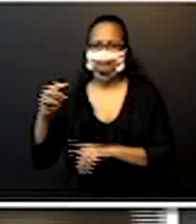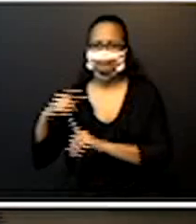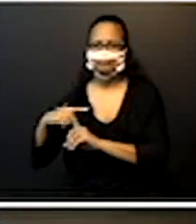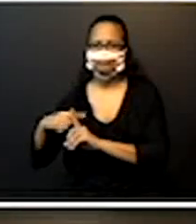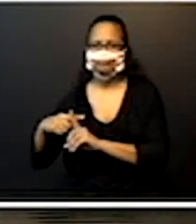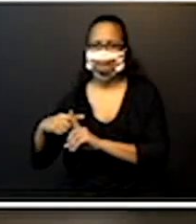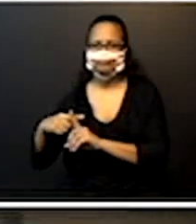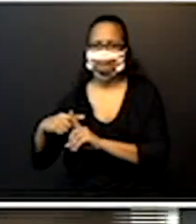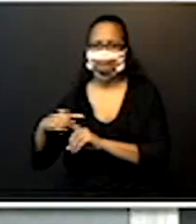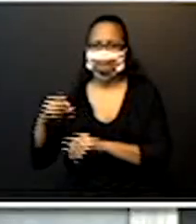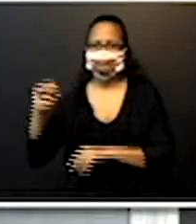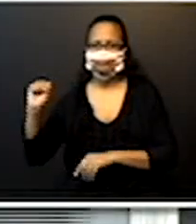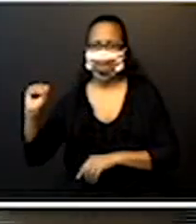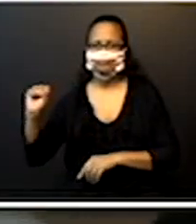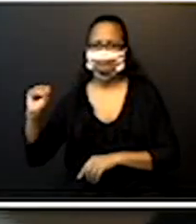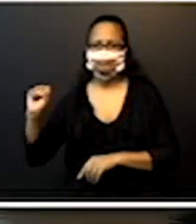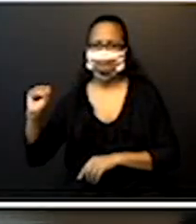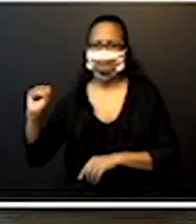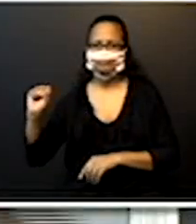mais o 8.